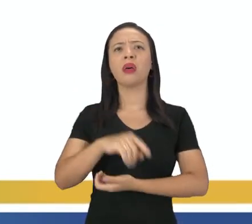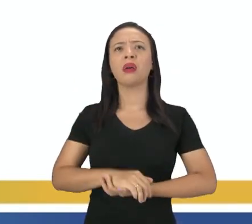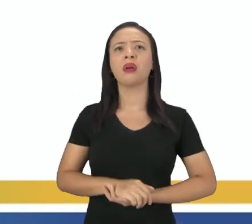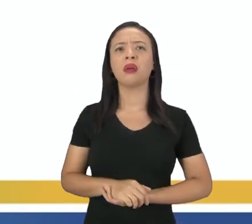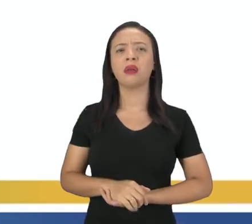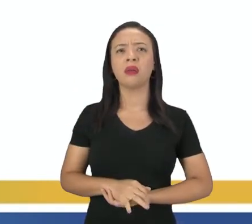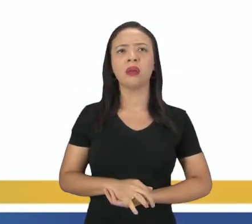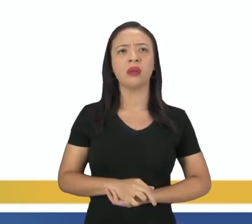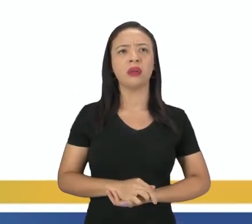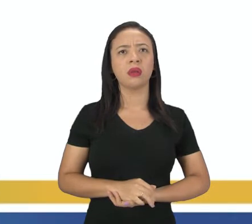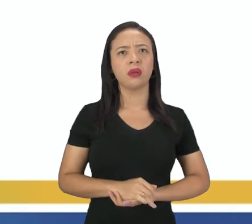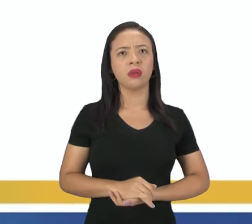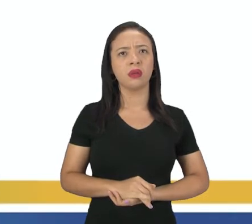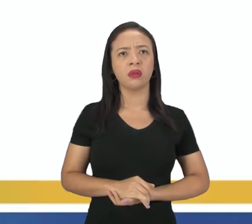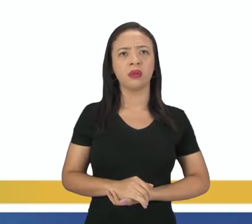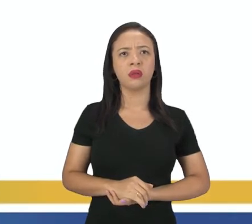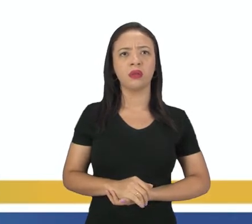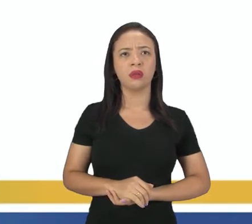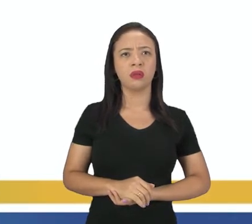Ah,